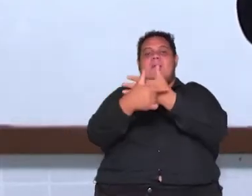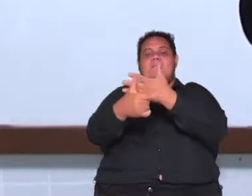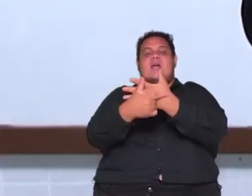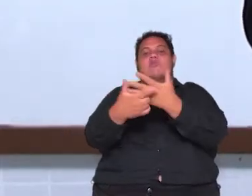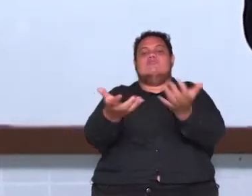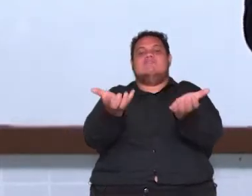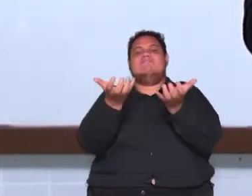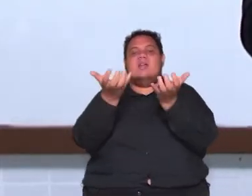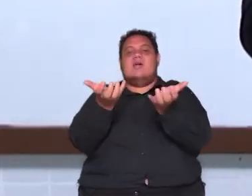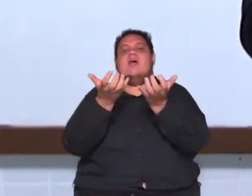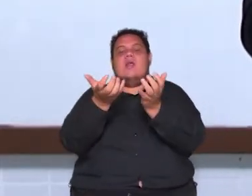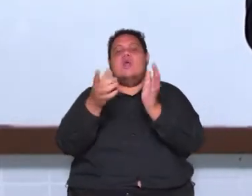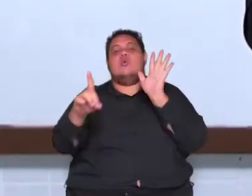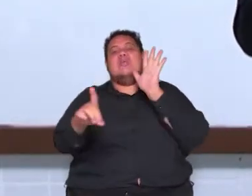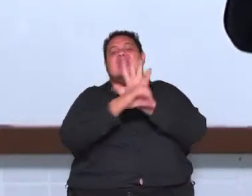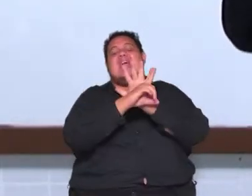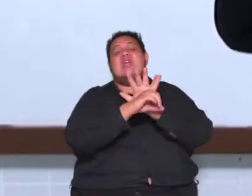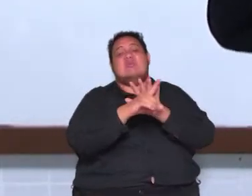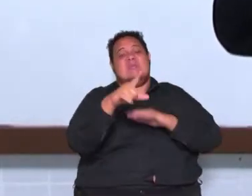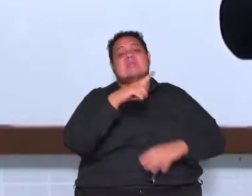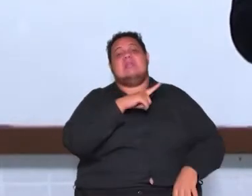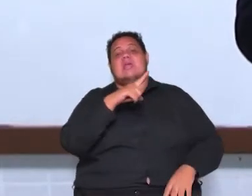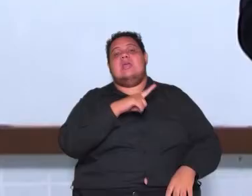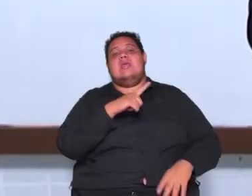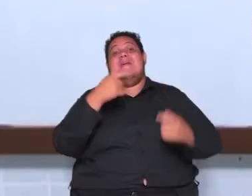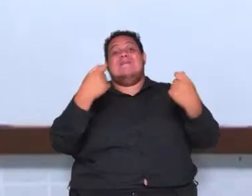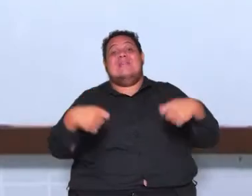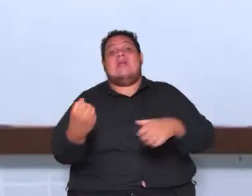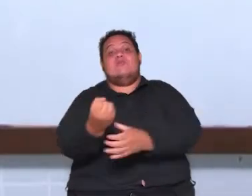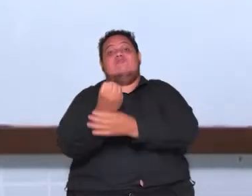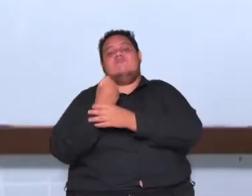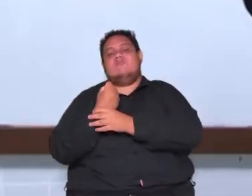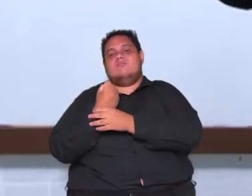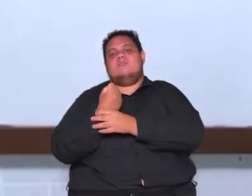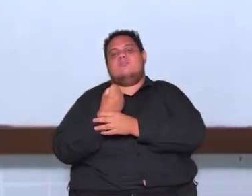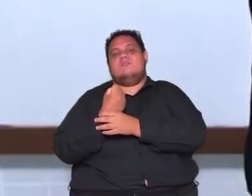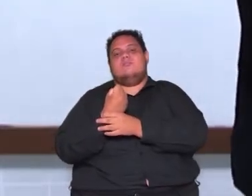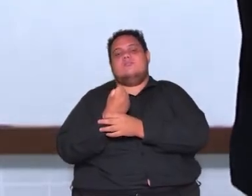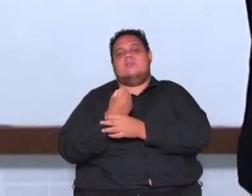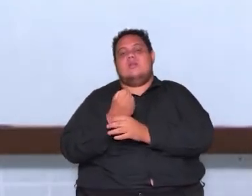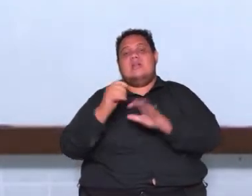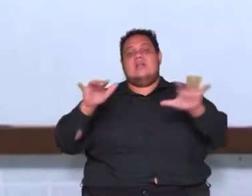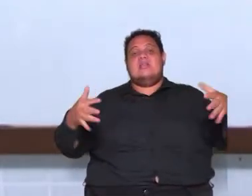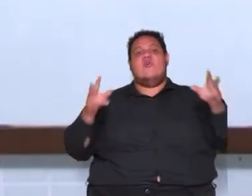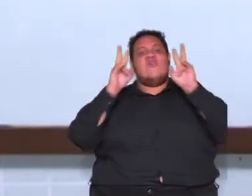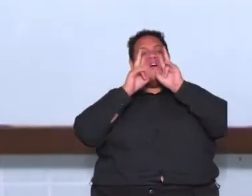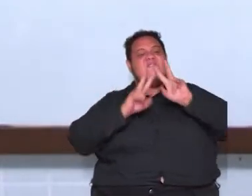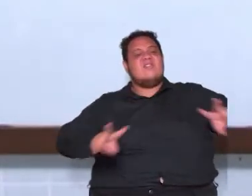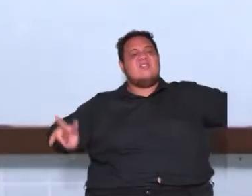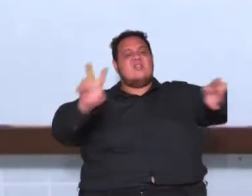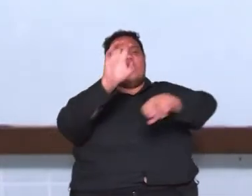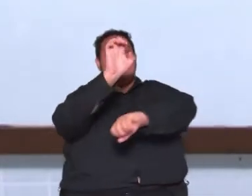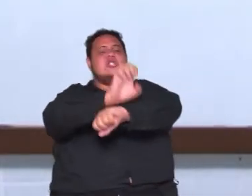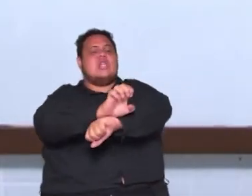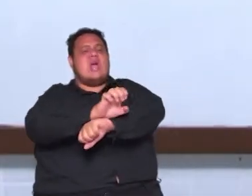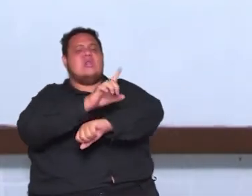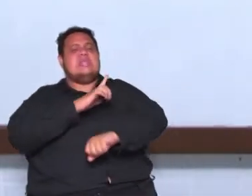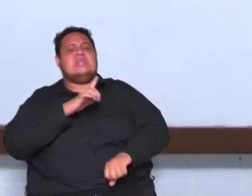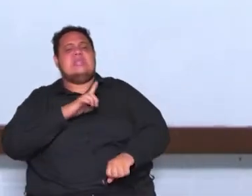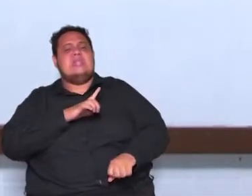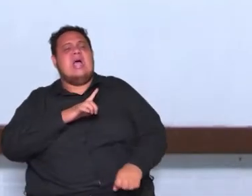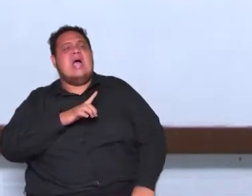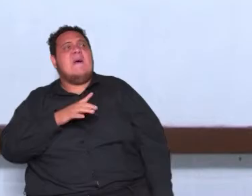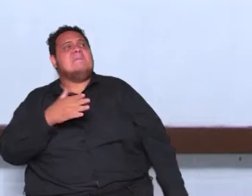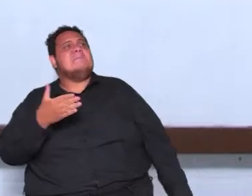garantir esses direitos preservar e garantir esses direitos olha só a visão de Estado que John Locke tinha para a época